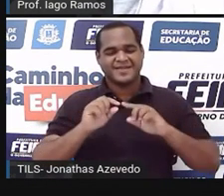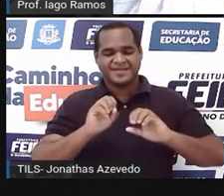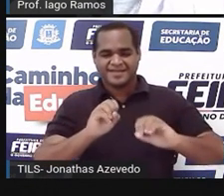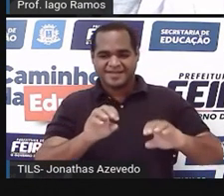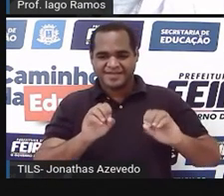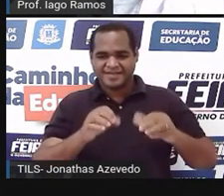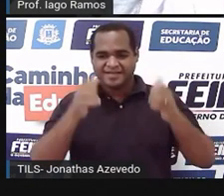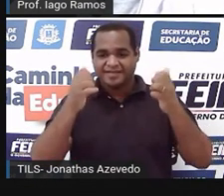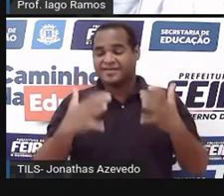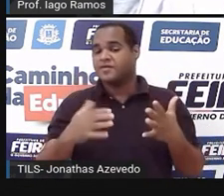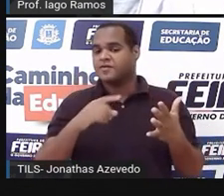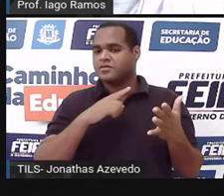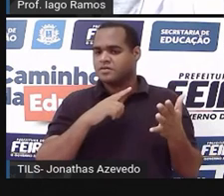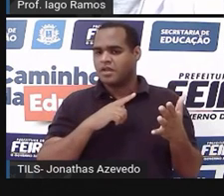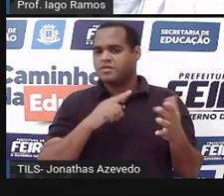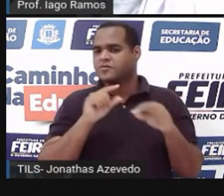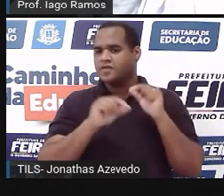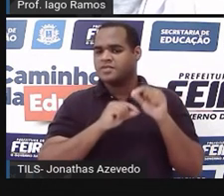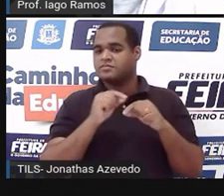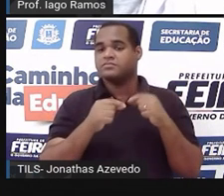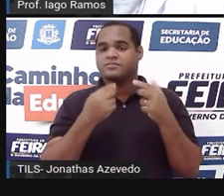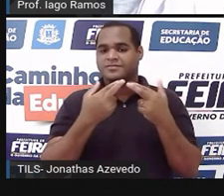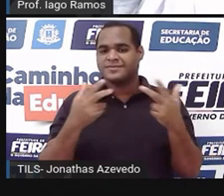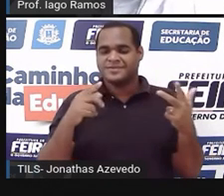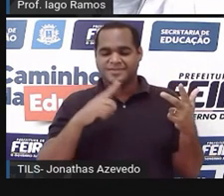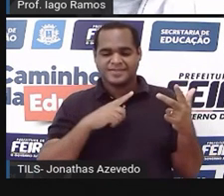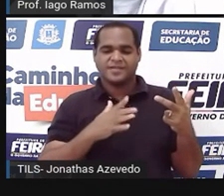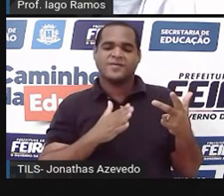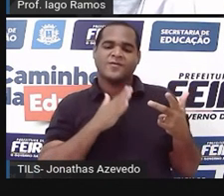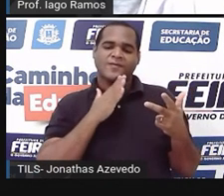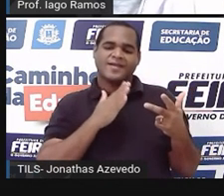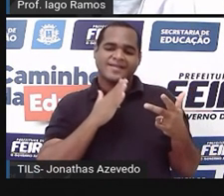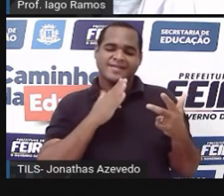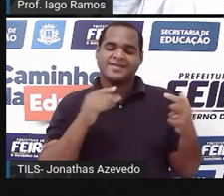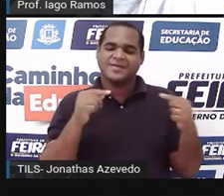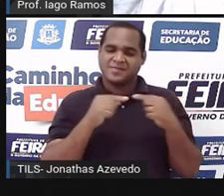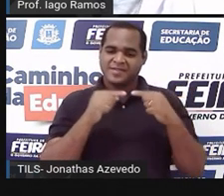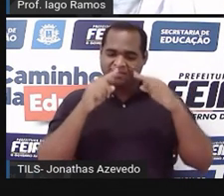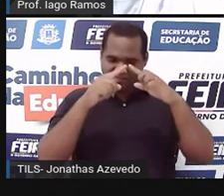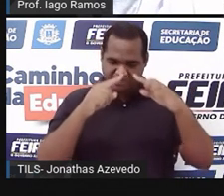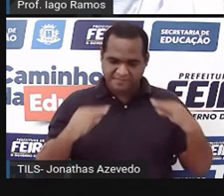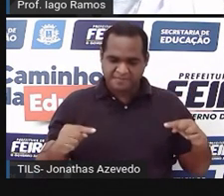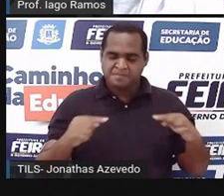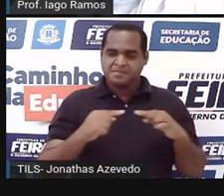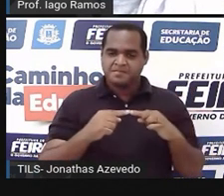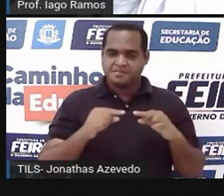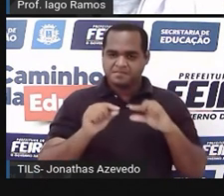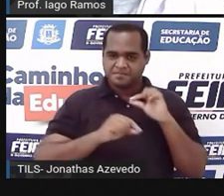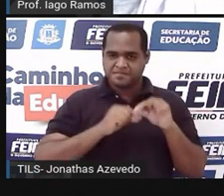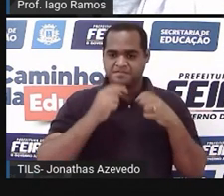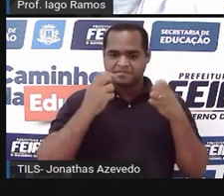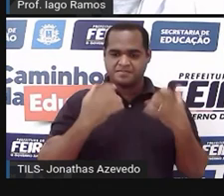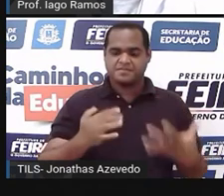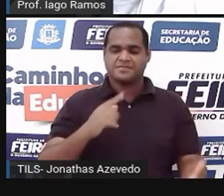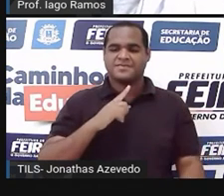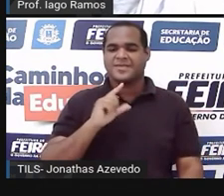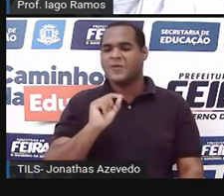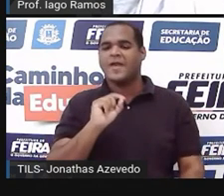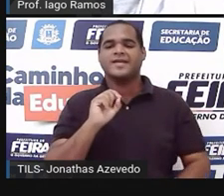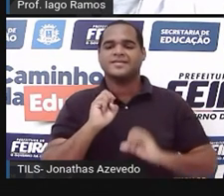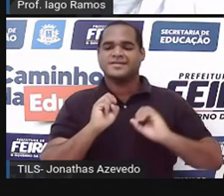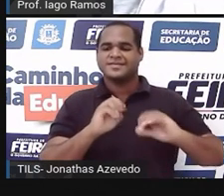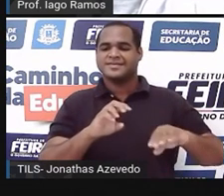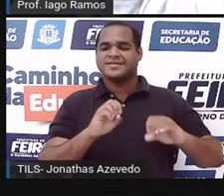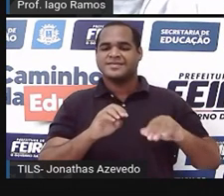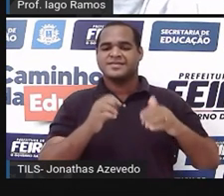precisava chegar era isso que a gente precisava conhecer sobre o triângulo sobre os triângulos nessa aula então